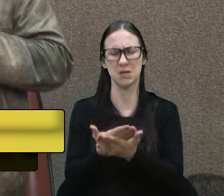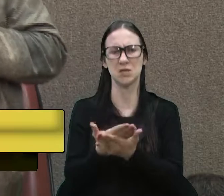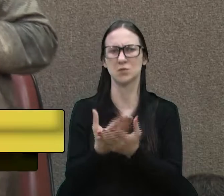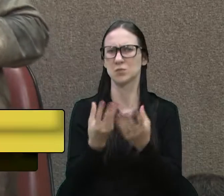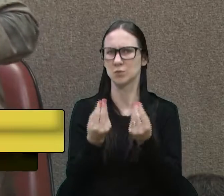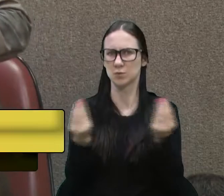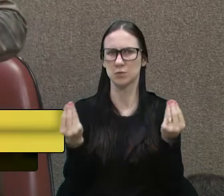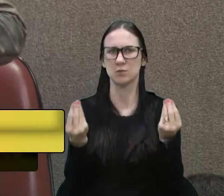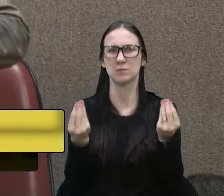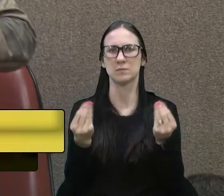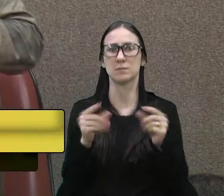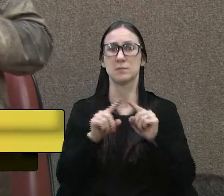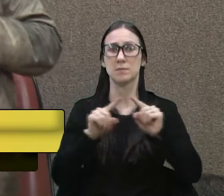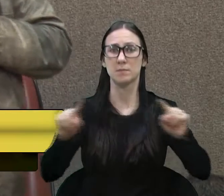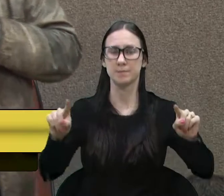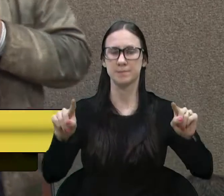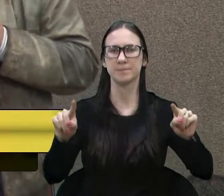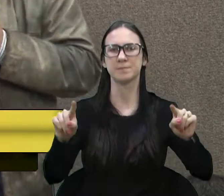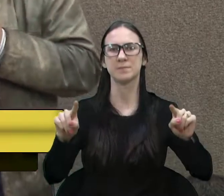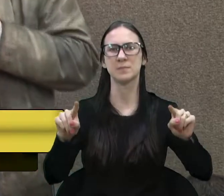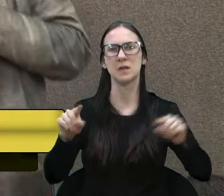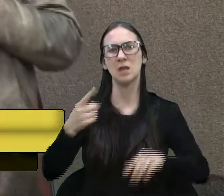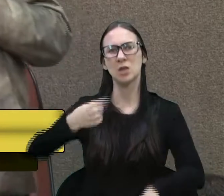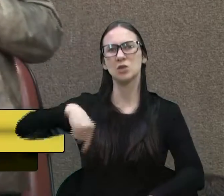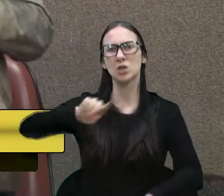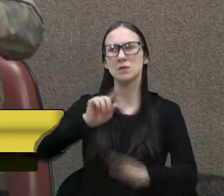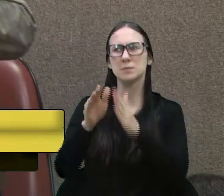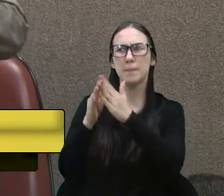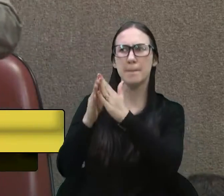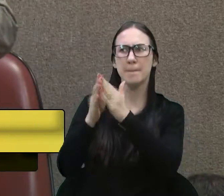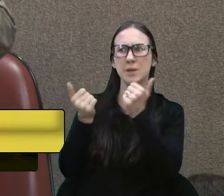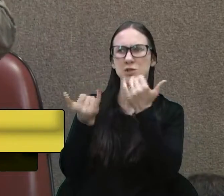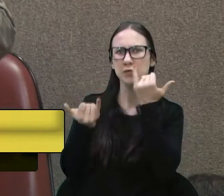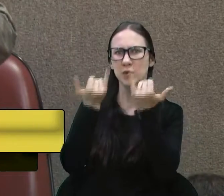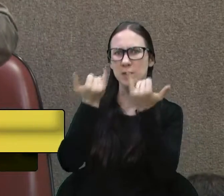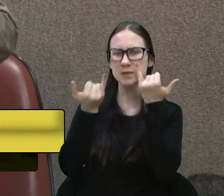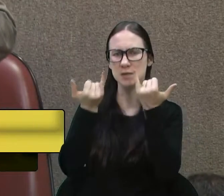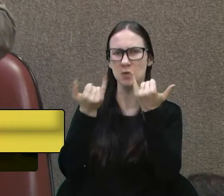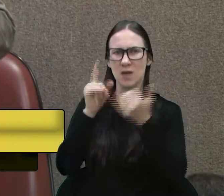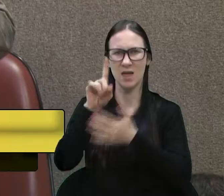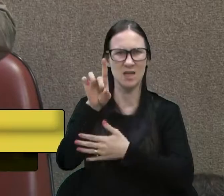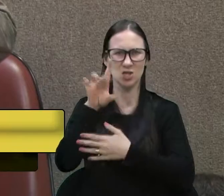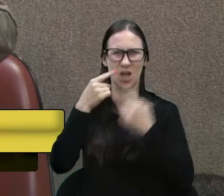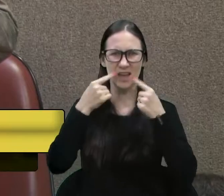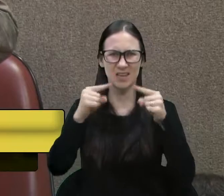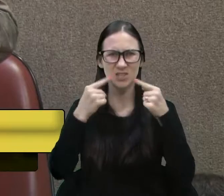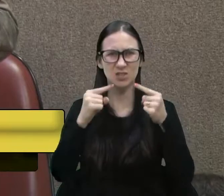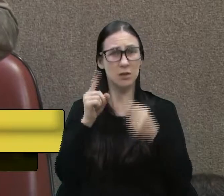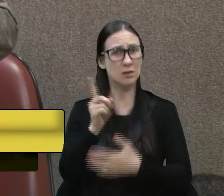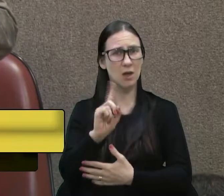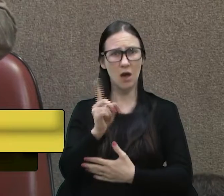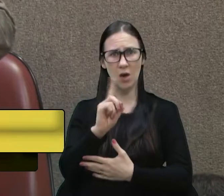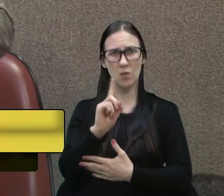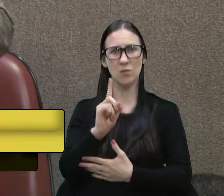Mas quando a gente faz um pedido de informações, não é para trazer críticas. É para nós trazermos sugestões.